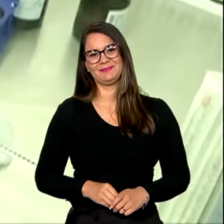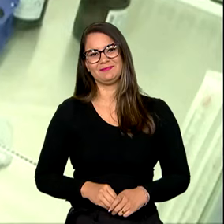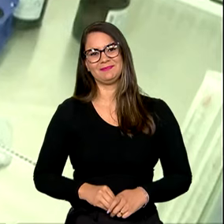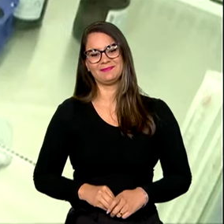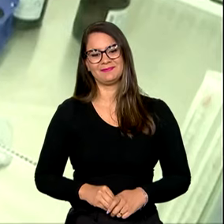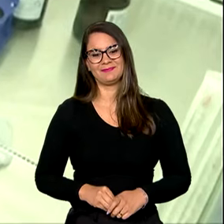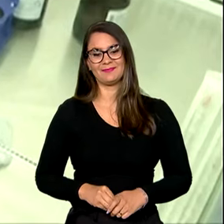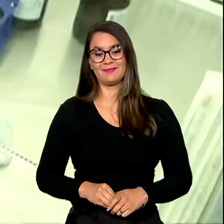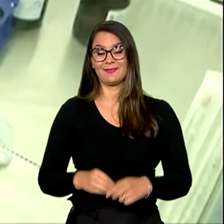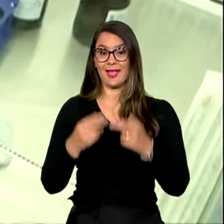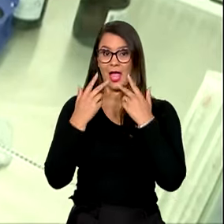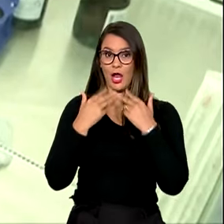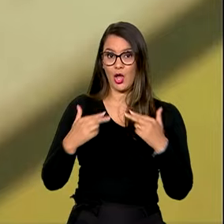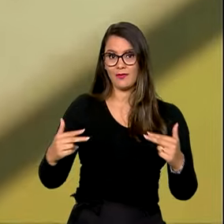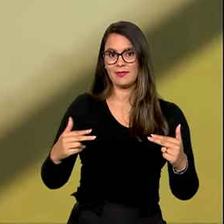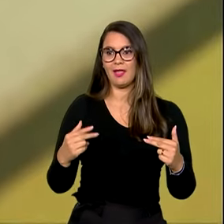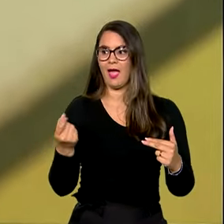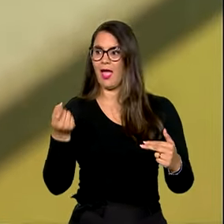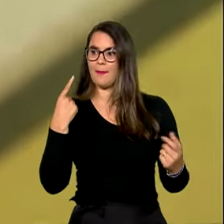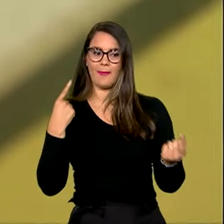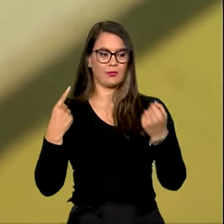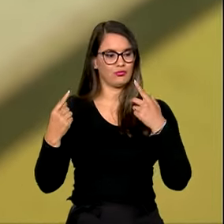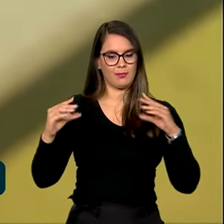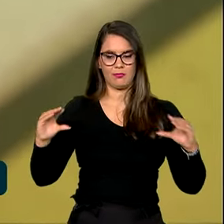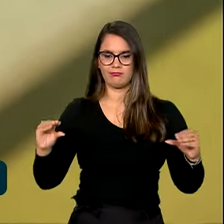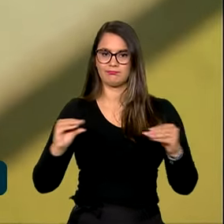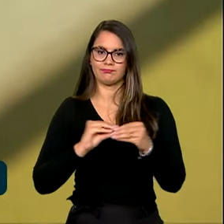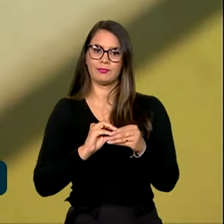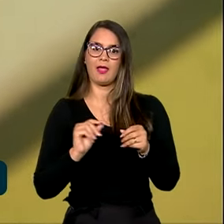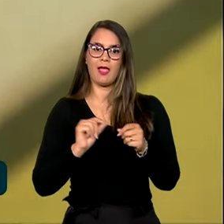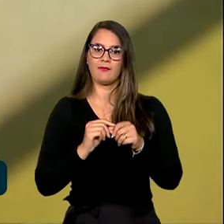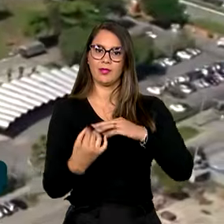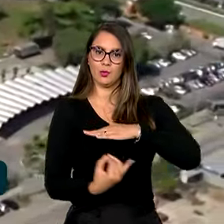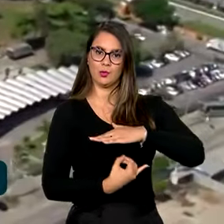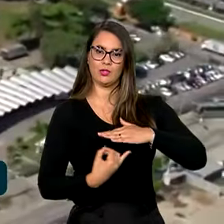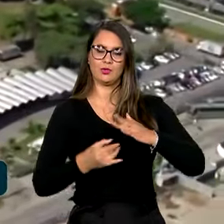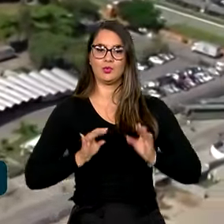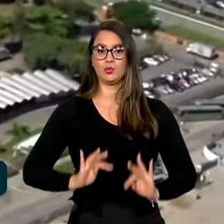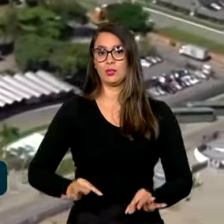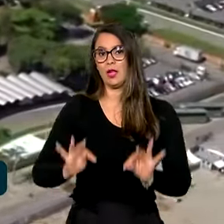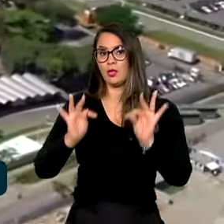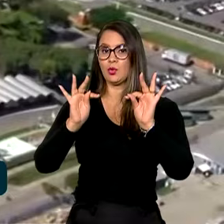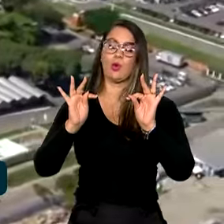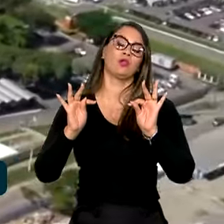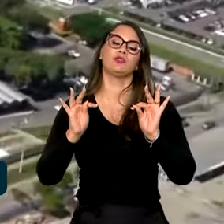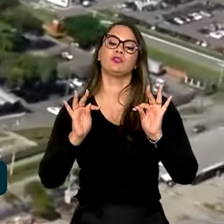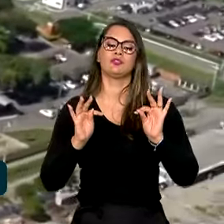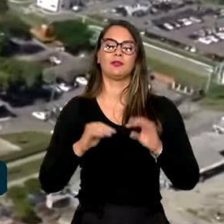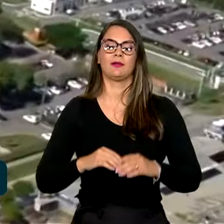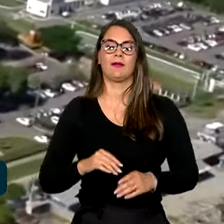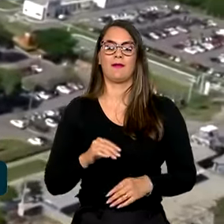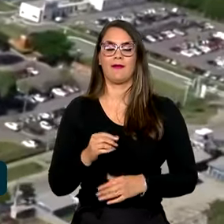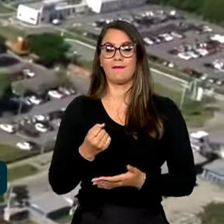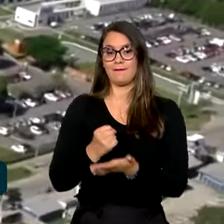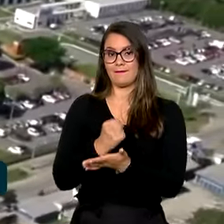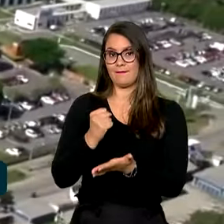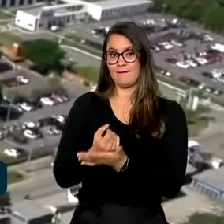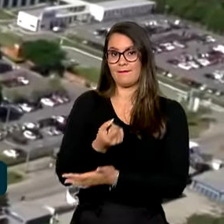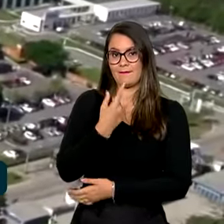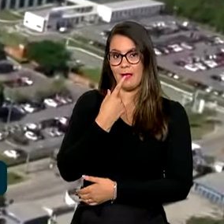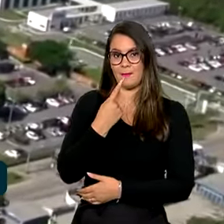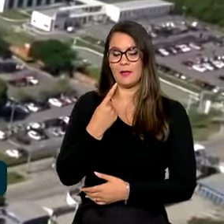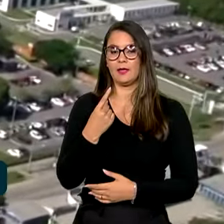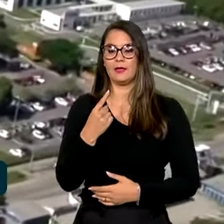A nova combinação de medicamentos contra o HIV é feita pelo Instituto de Tecnologia em Fármacos, o Farmanguinhos